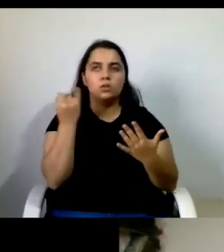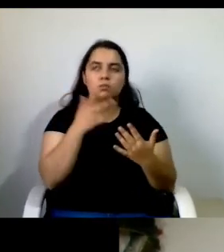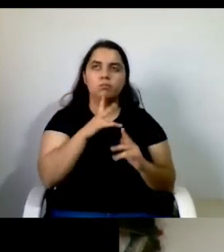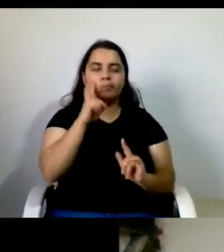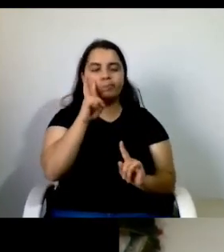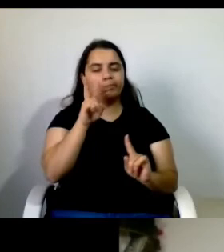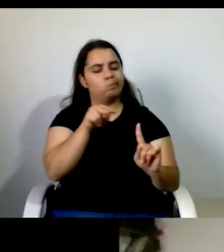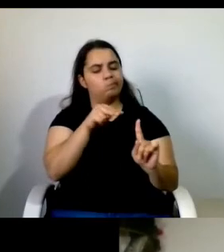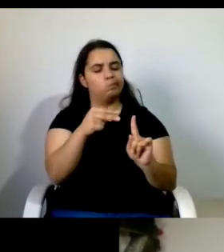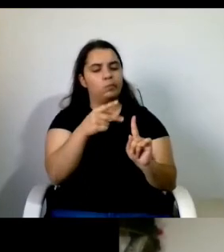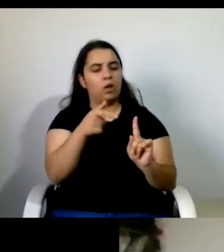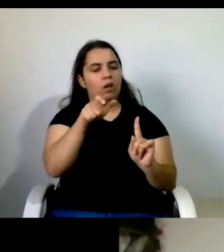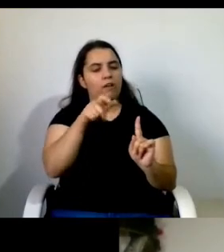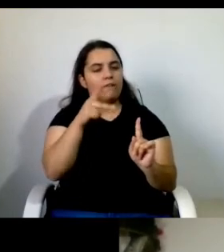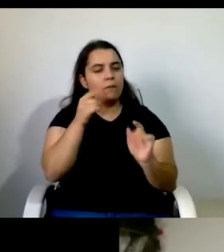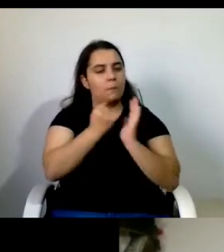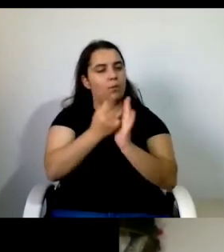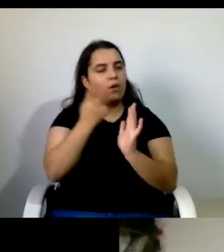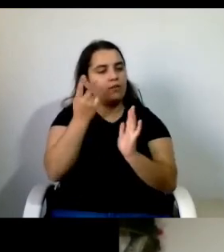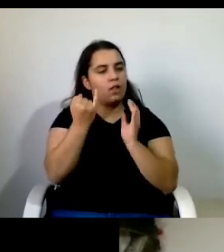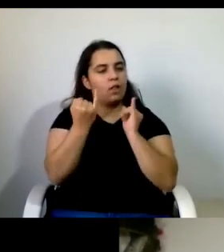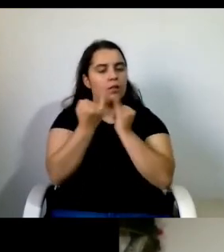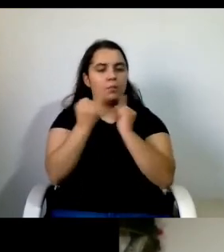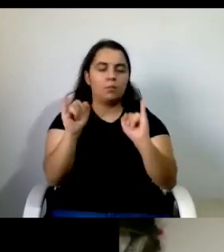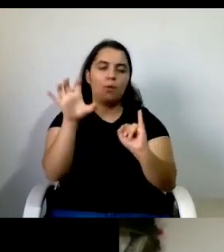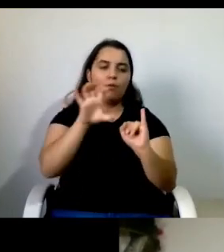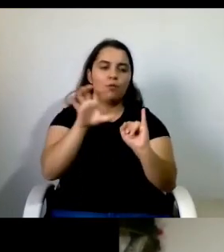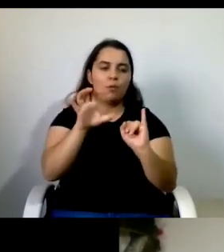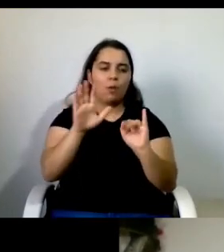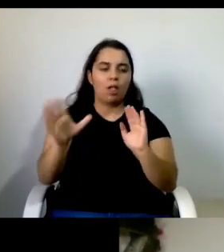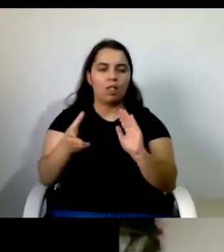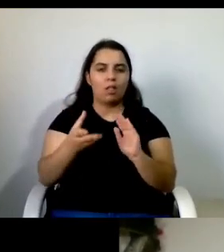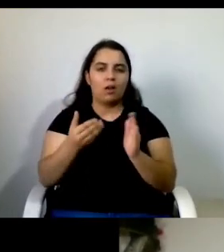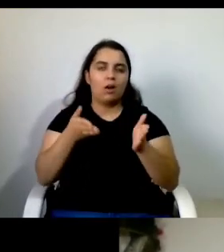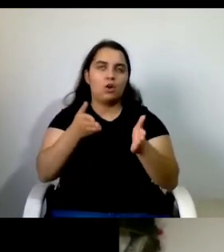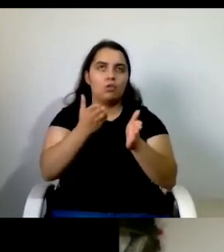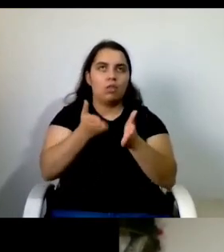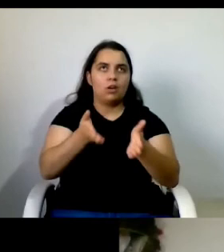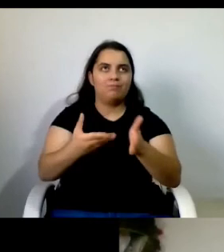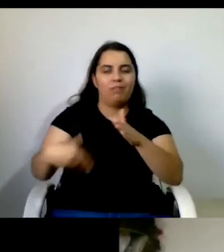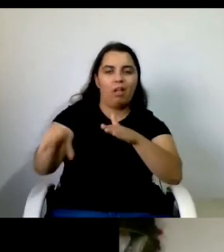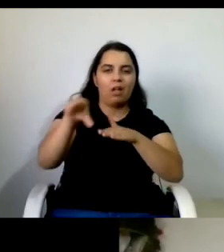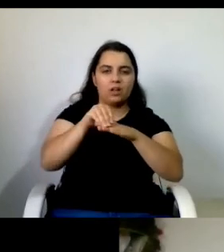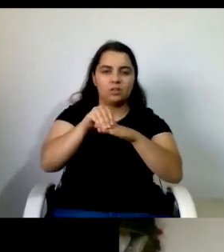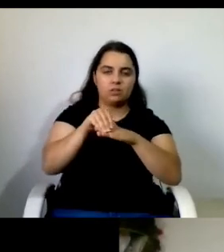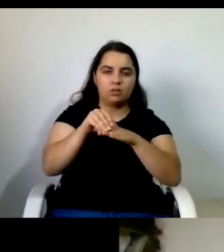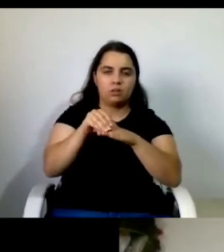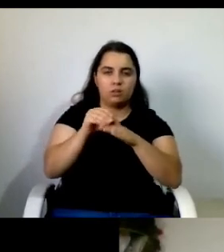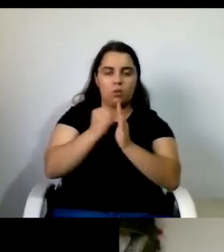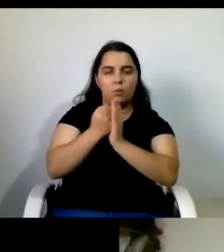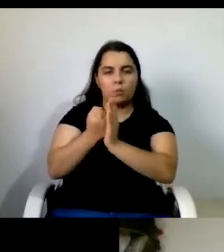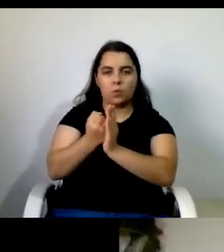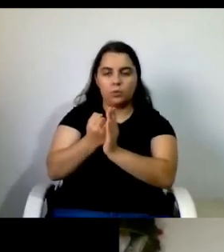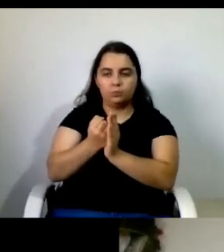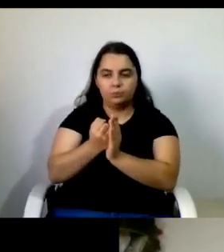de digamos de complementar o apoio que já dão para promover a inclusão